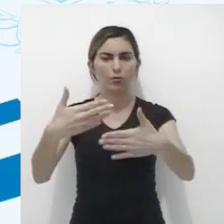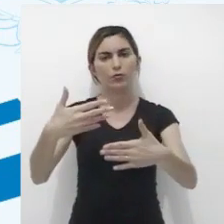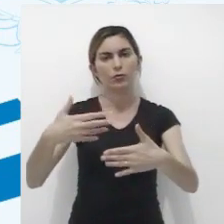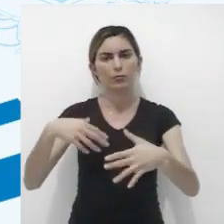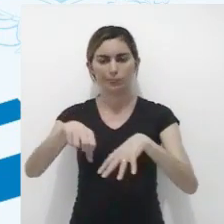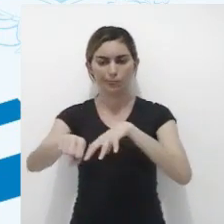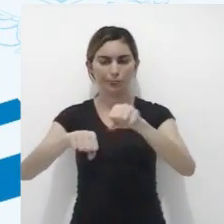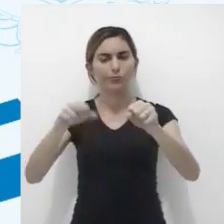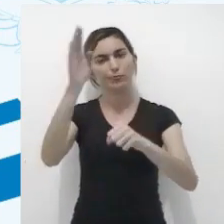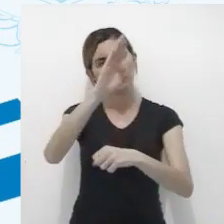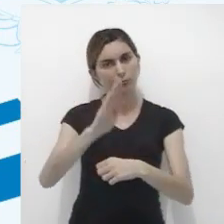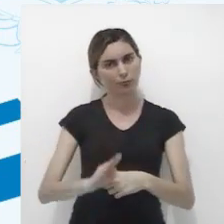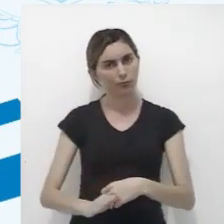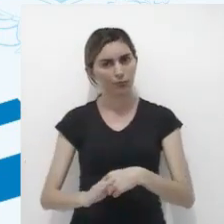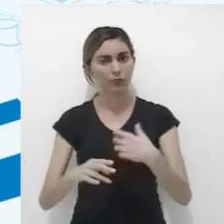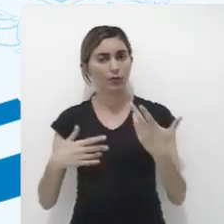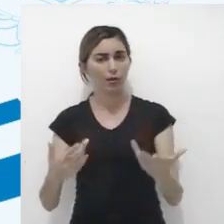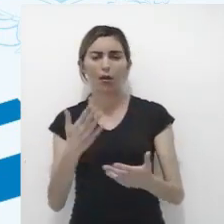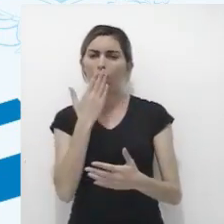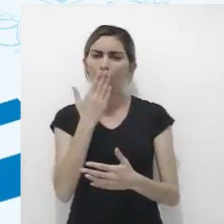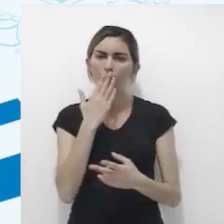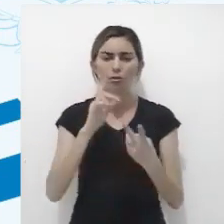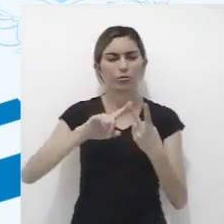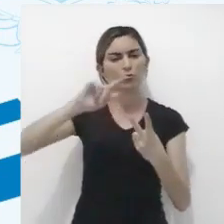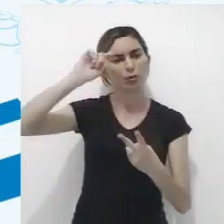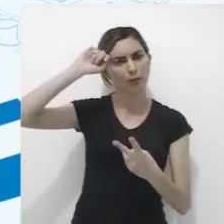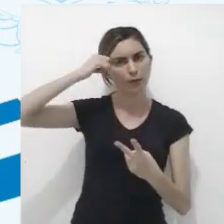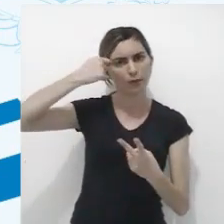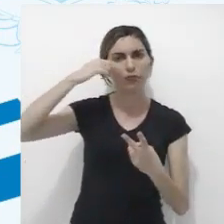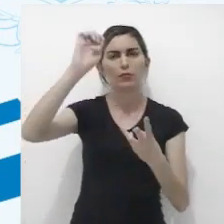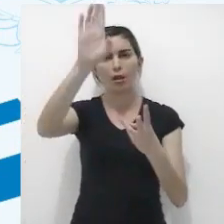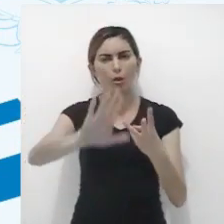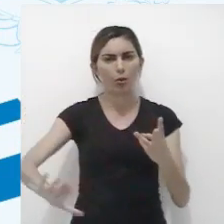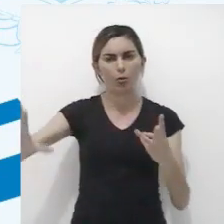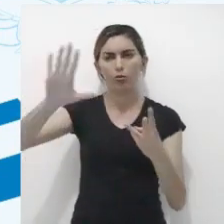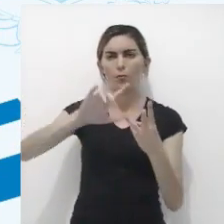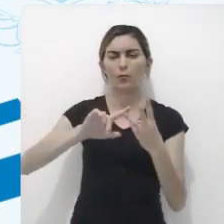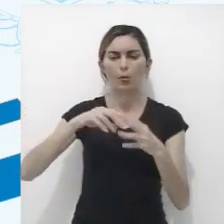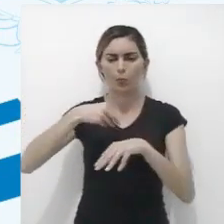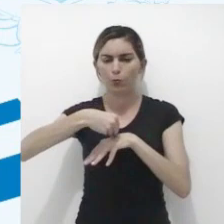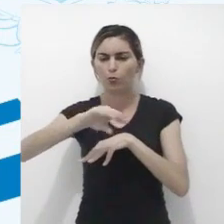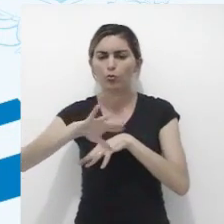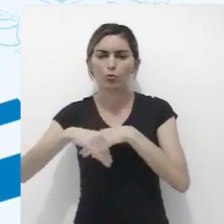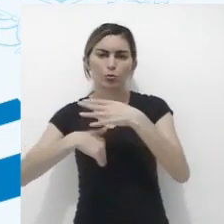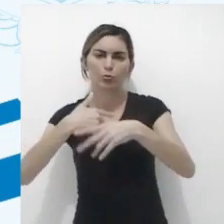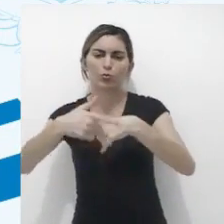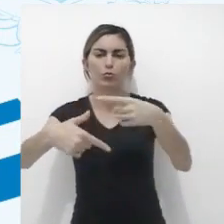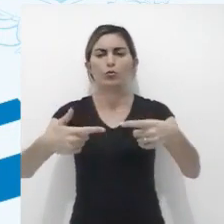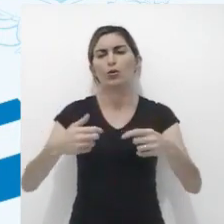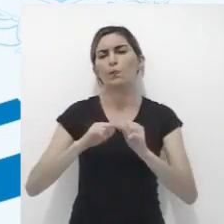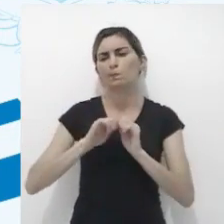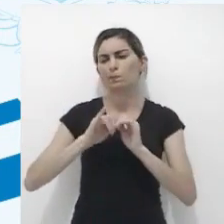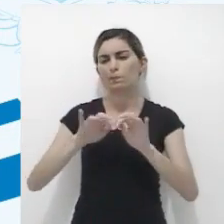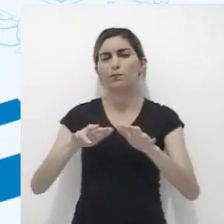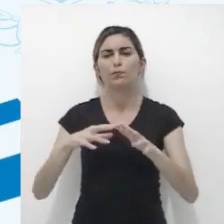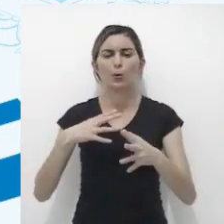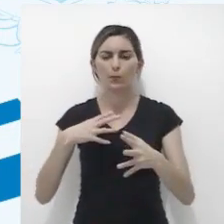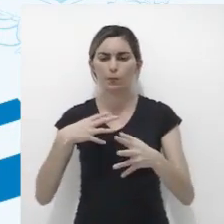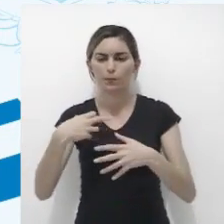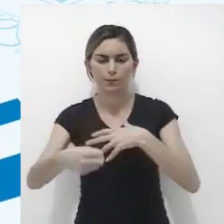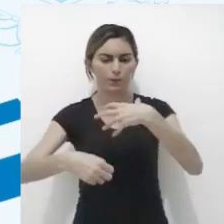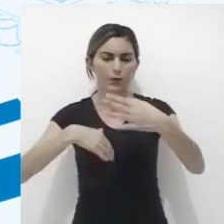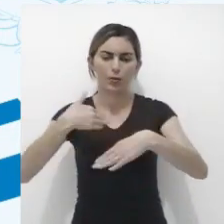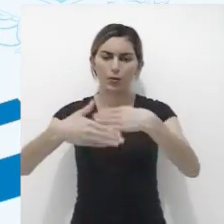processo de colonização do Brasil. Índios, africanos e europeus deixaram muitos elementos que foram